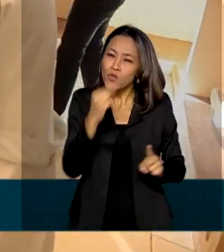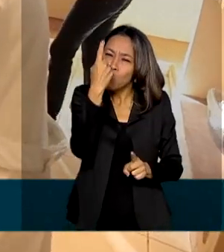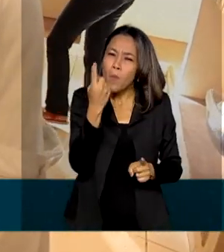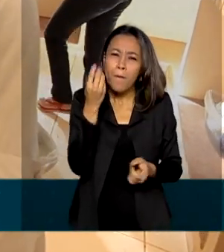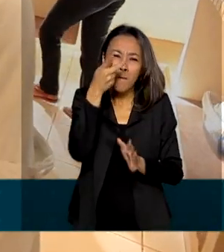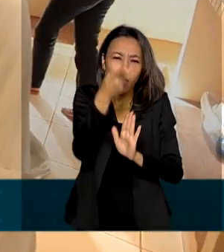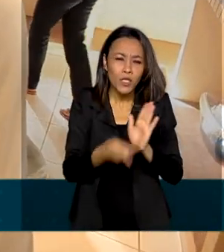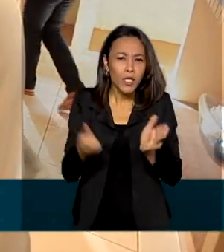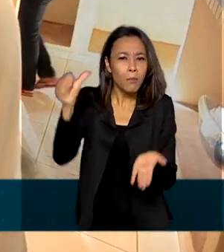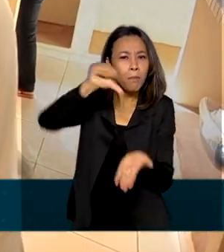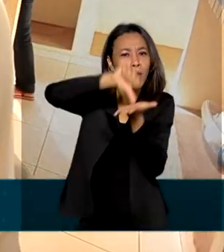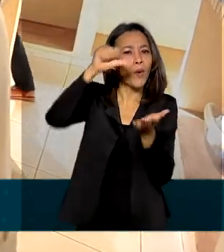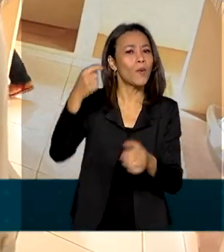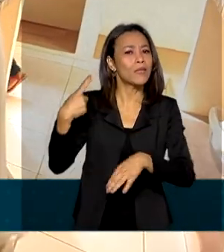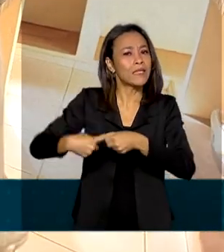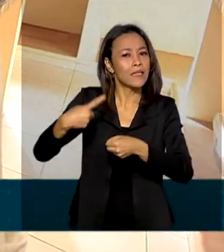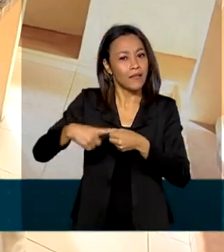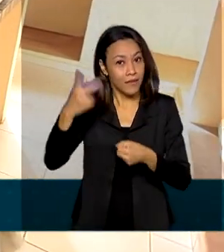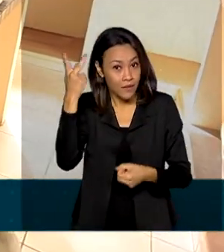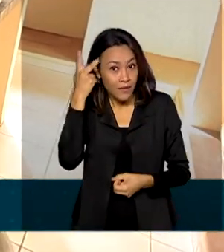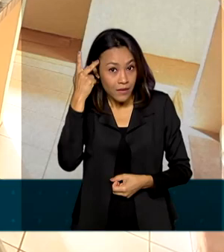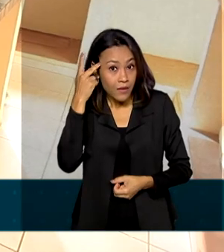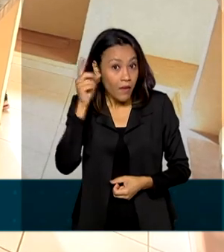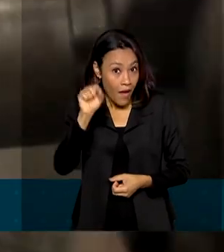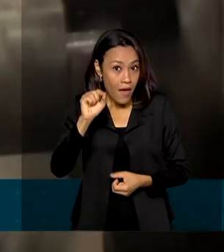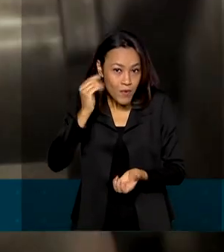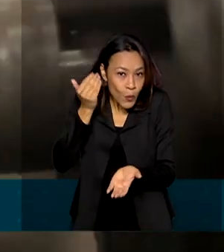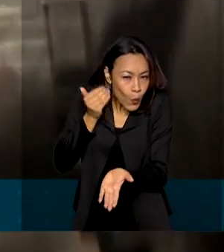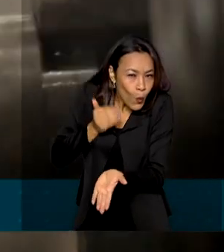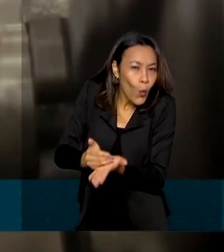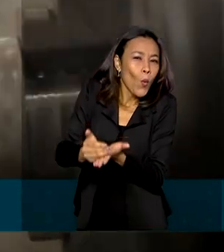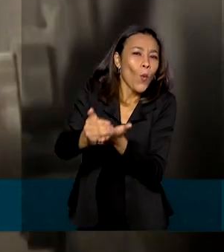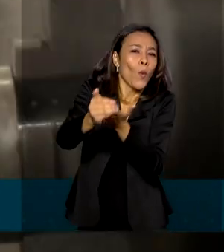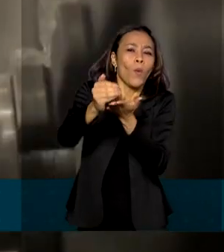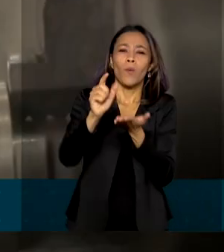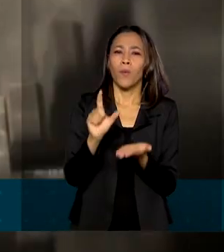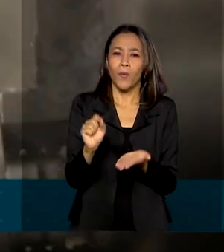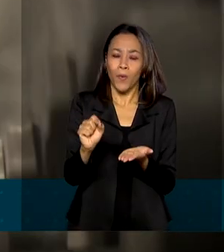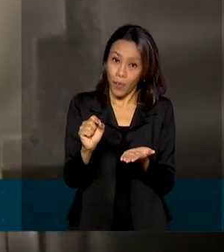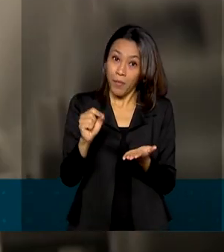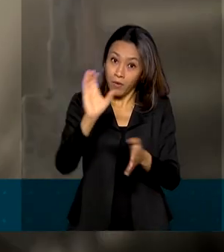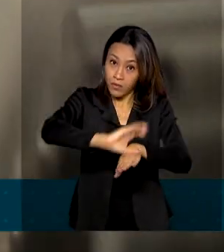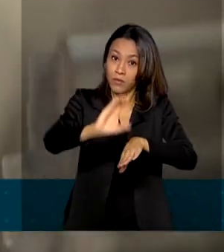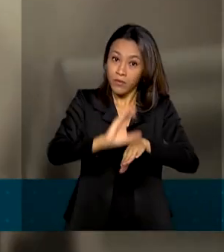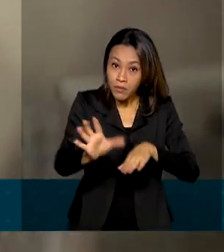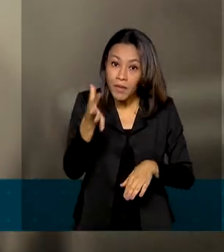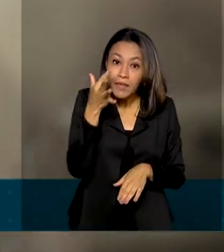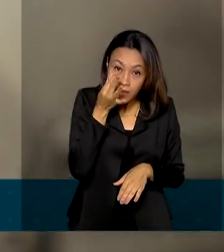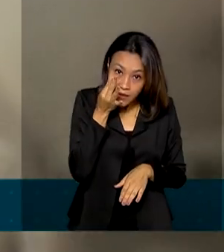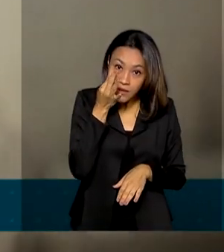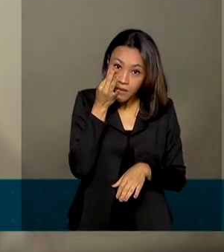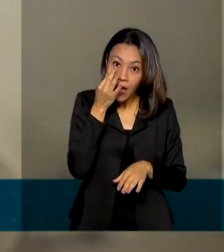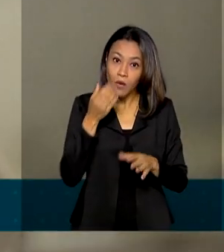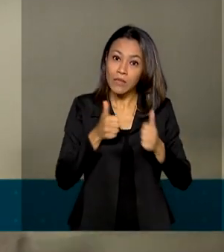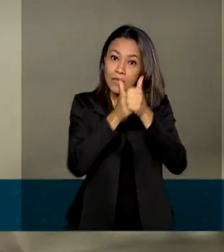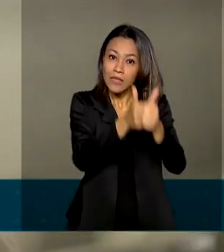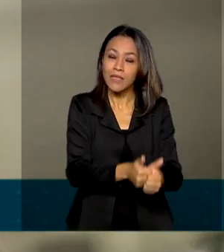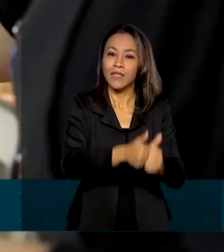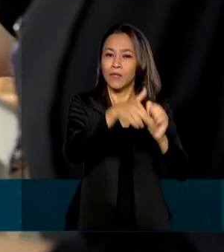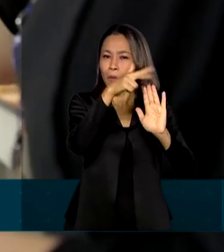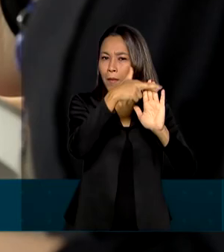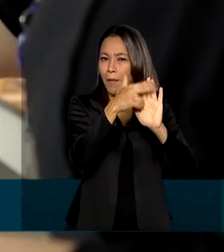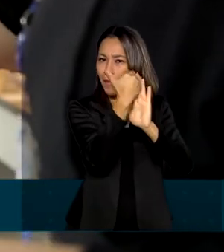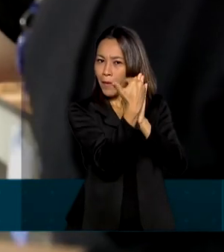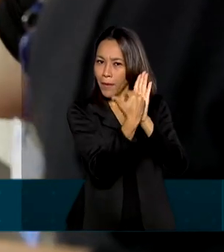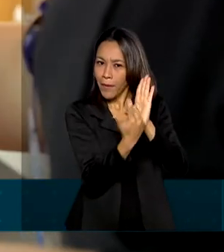na cidade de Santos vai ser o pontapé inicial para os cursos presenciais dentro do plano Progredir.